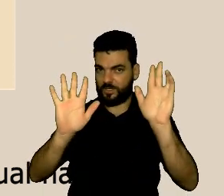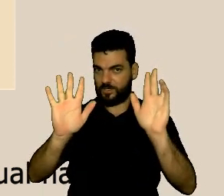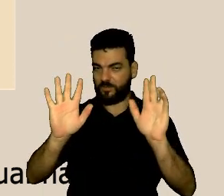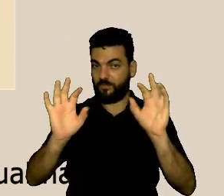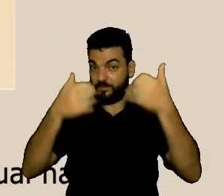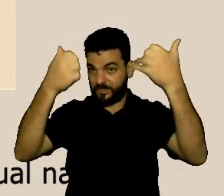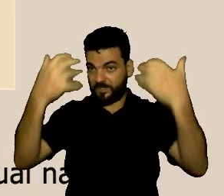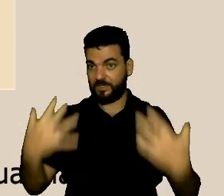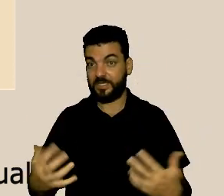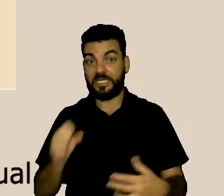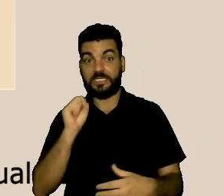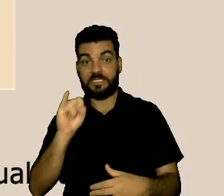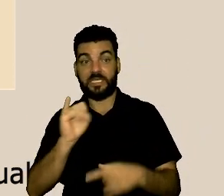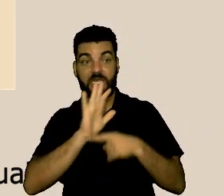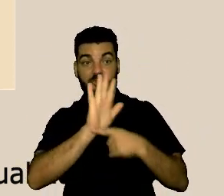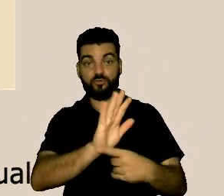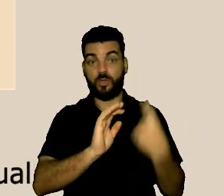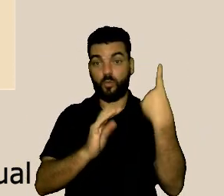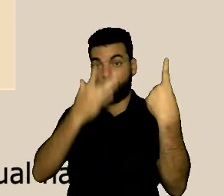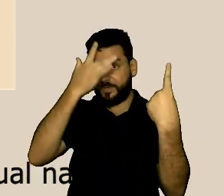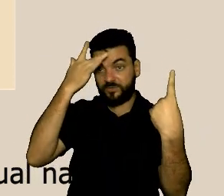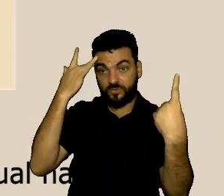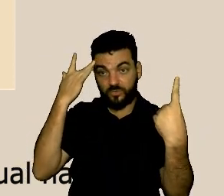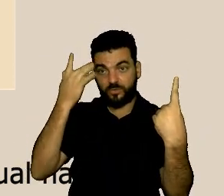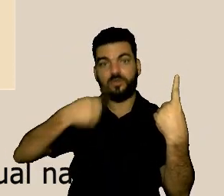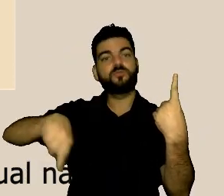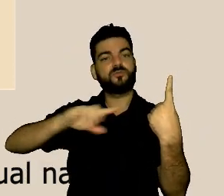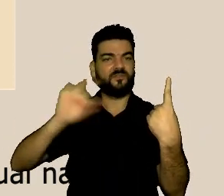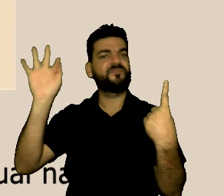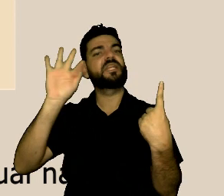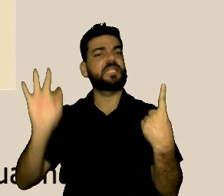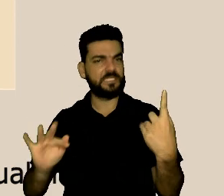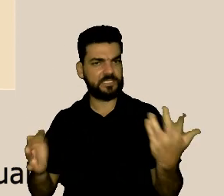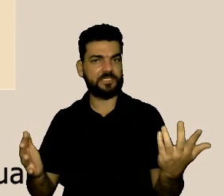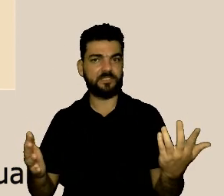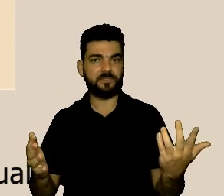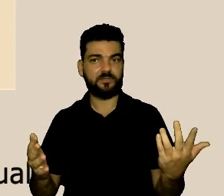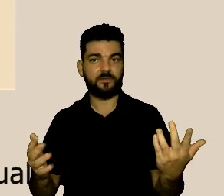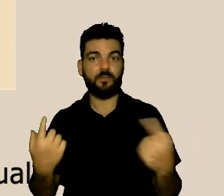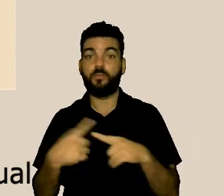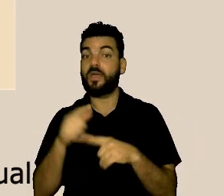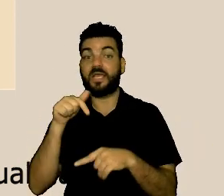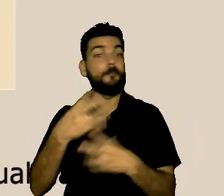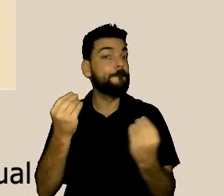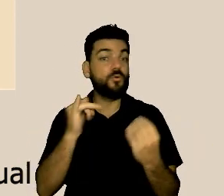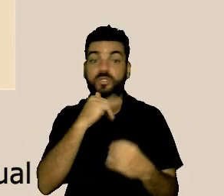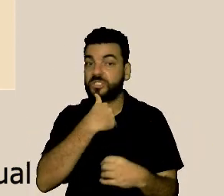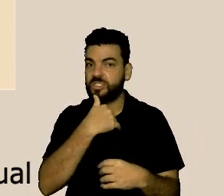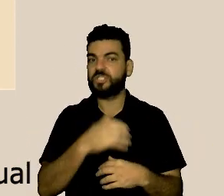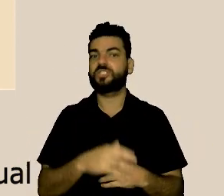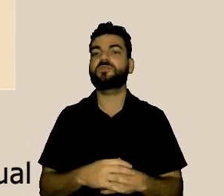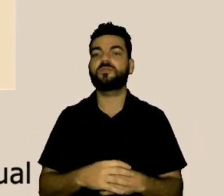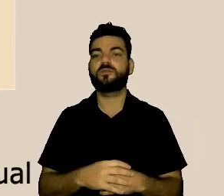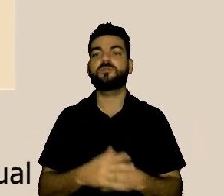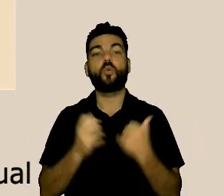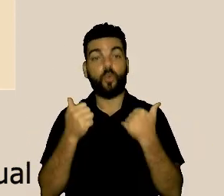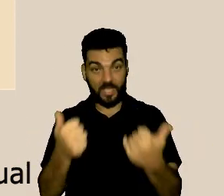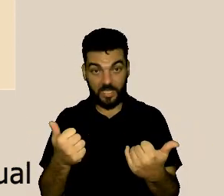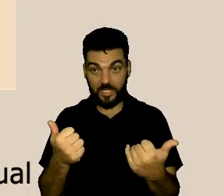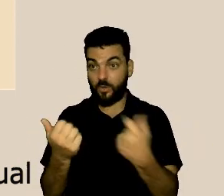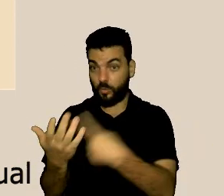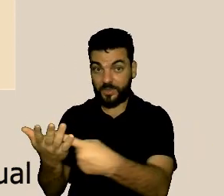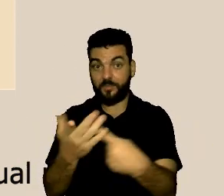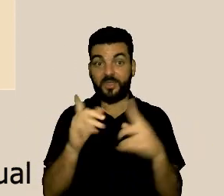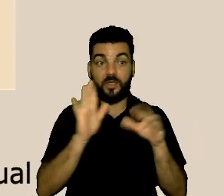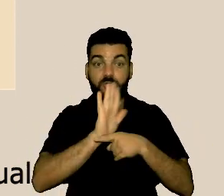quando a gente ajudar uma pessoa a gente vai ficar muito feliz porque senão nós vamos ver uma eterna frustração então vamos ficar felizes por alguém